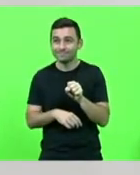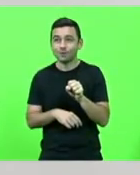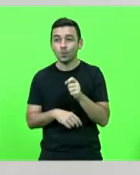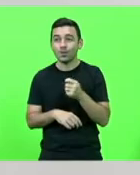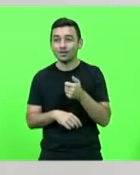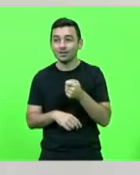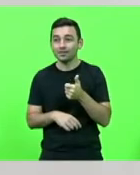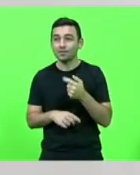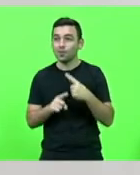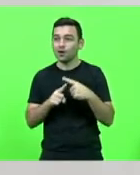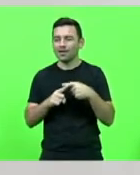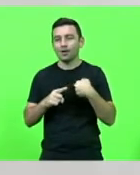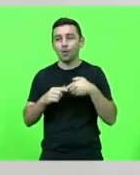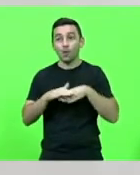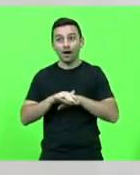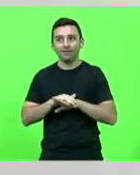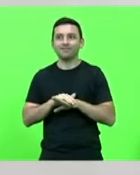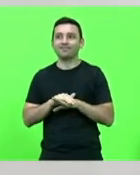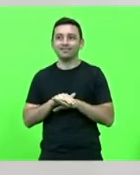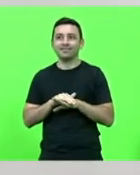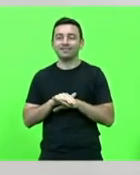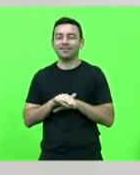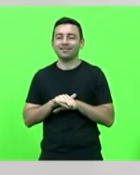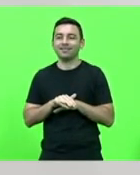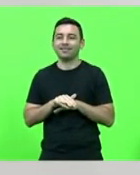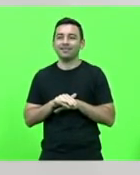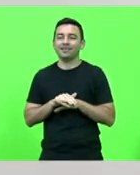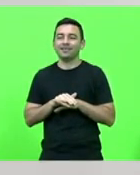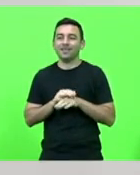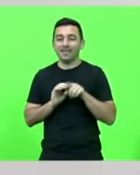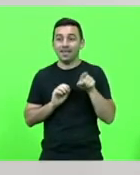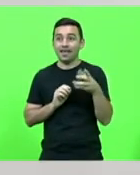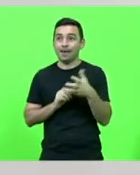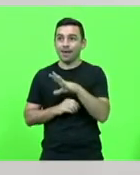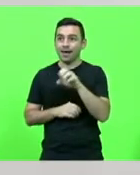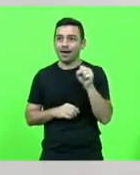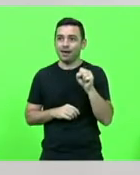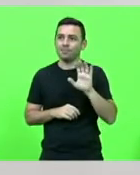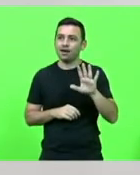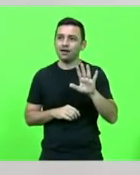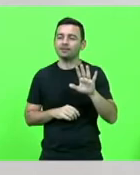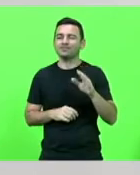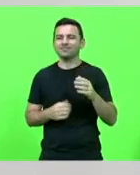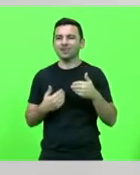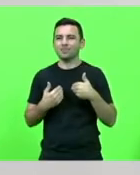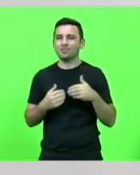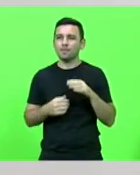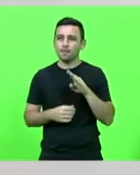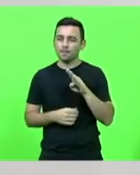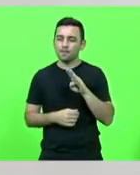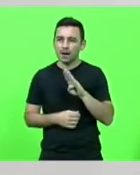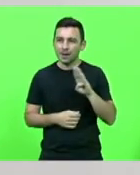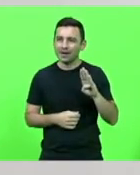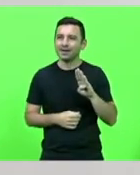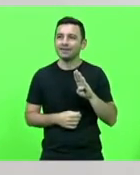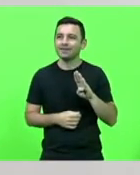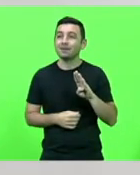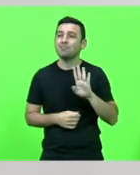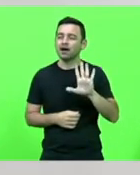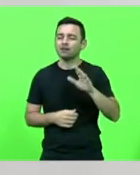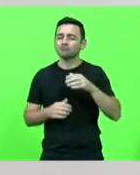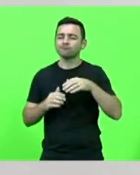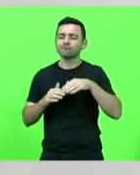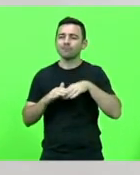porque eu tinha que guardar isso é uma história para a cidade de Gaspar ele que levava o ministro apesar de ser do Banco do Brasil mas ela vai ficar guardada no